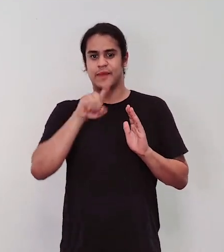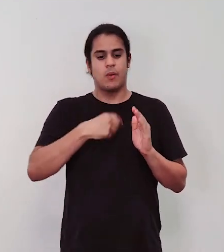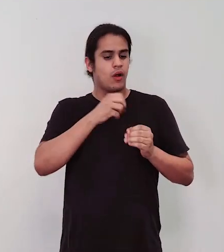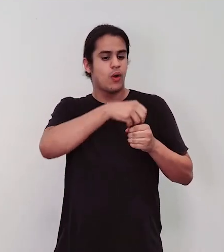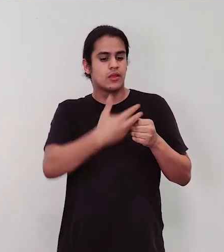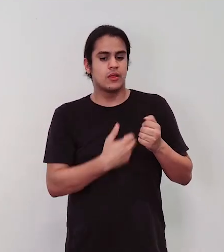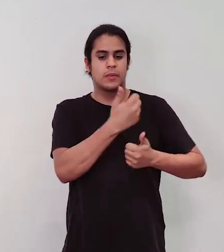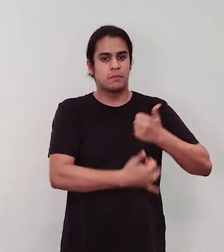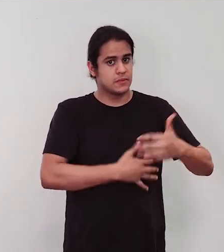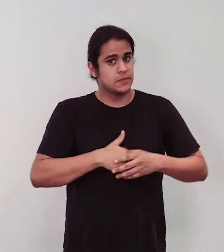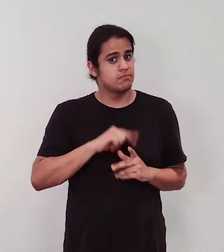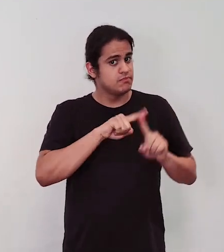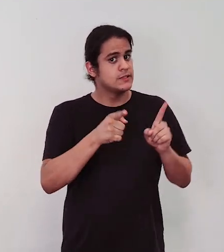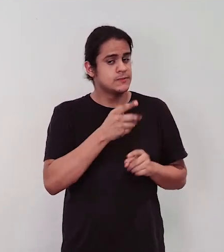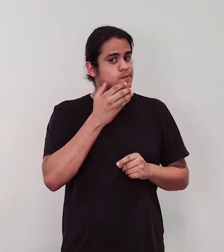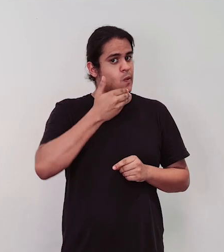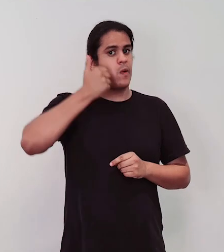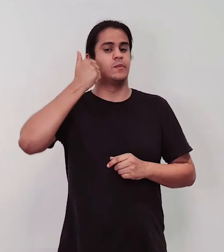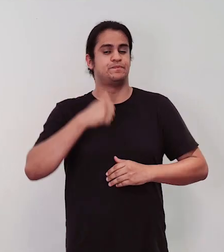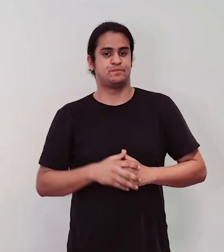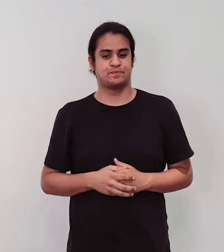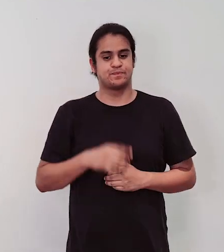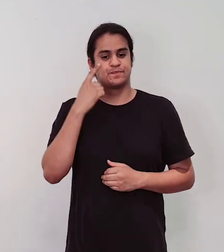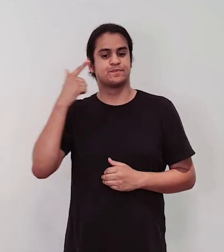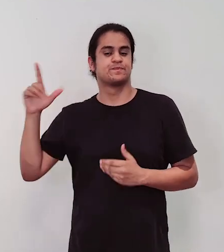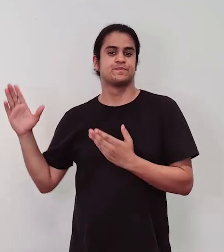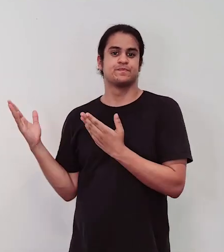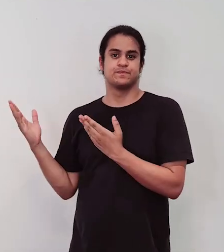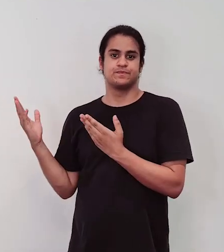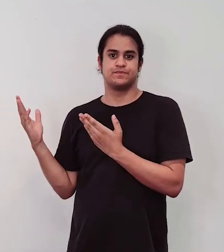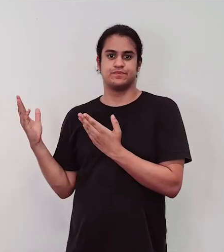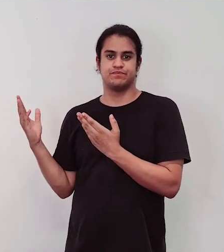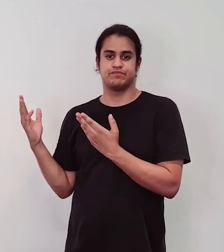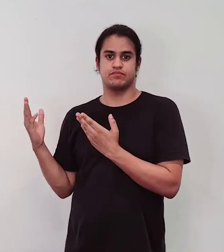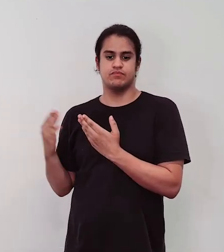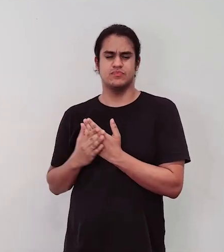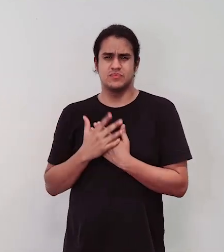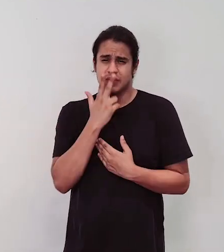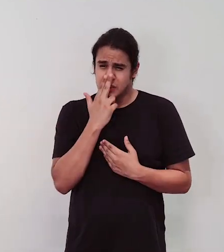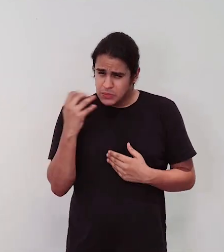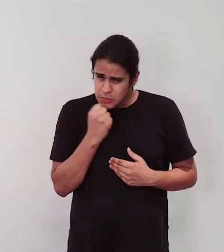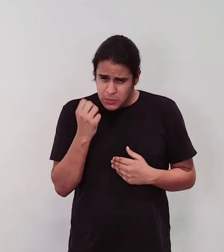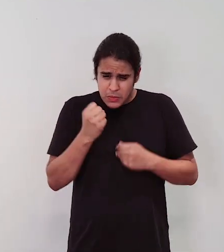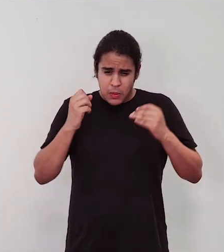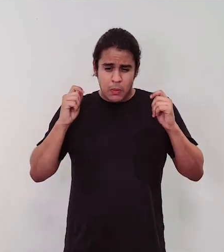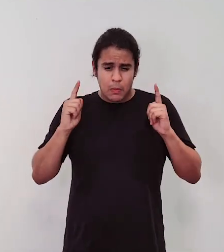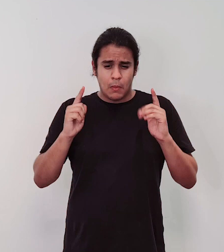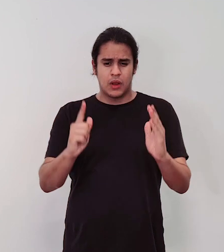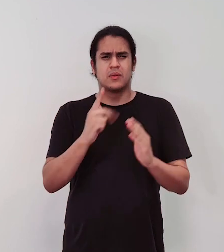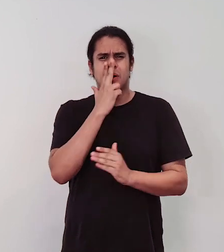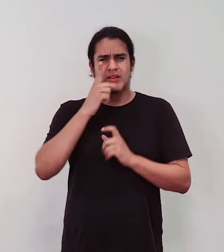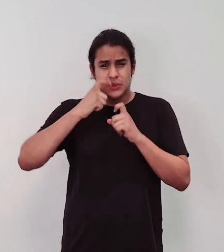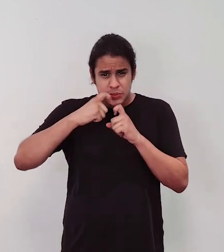A segunda imagem que eu vou mostrar é essa imagem muito branca, de um lugar que parece um